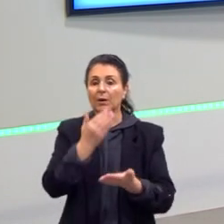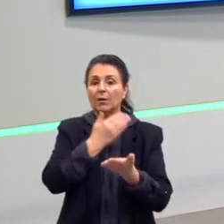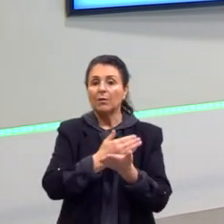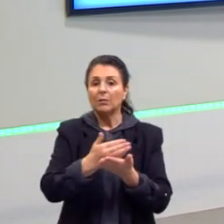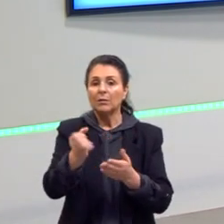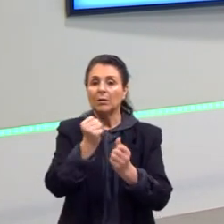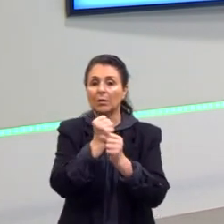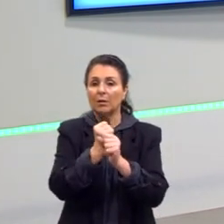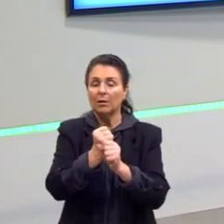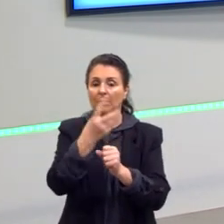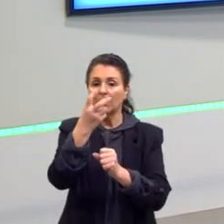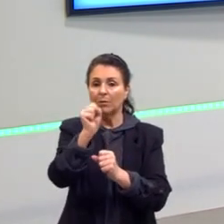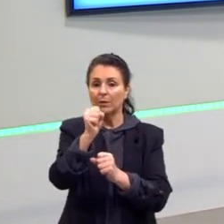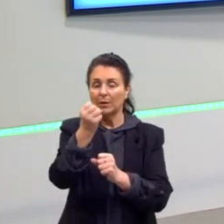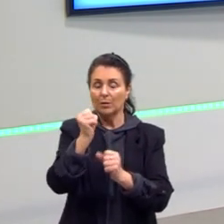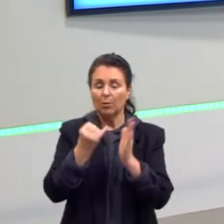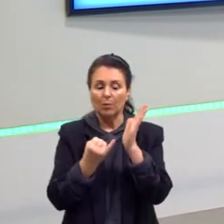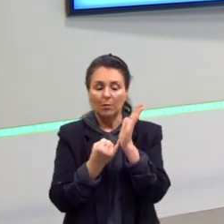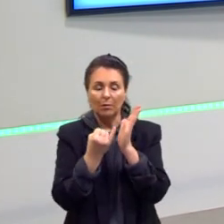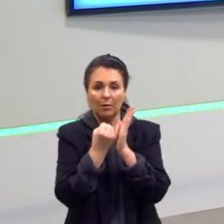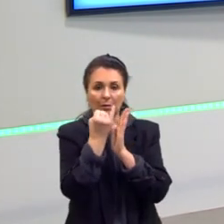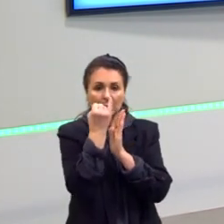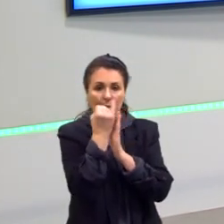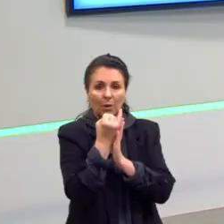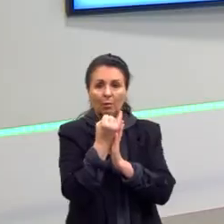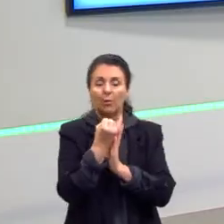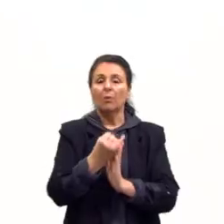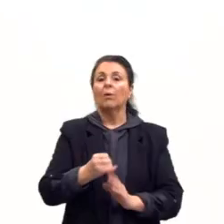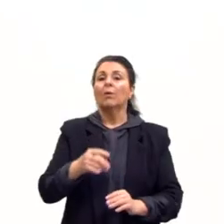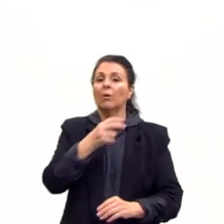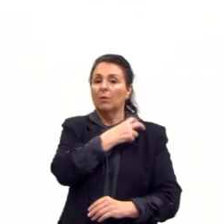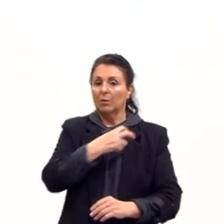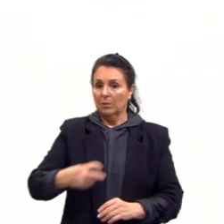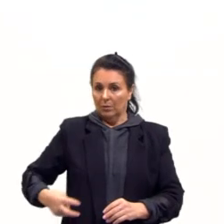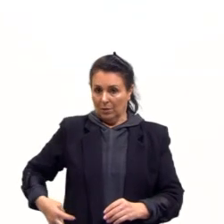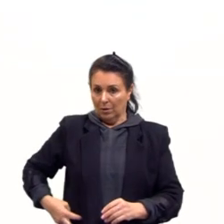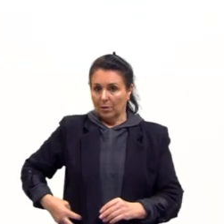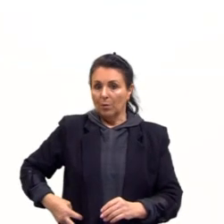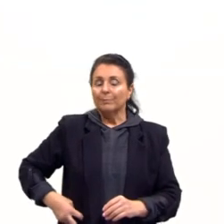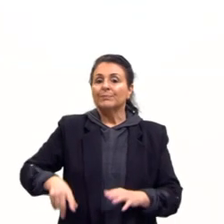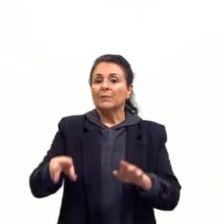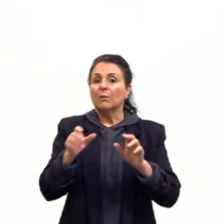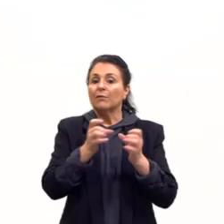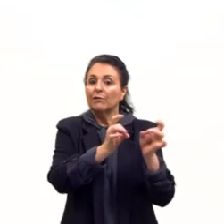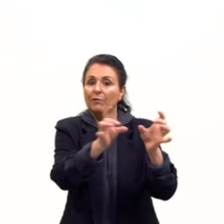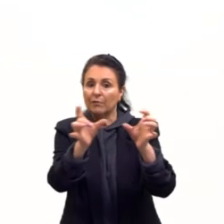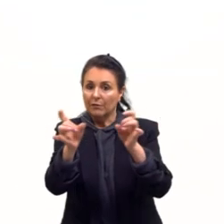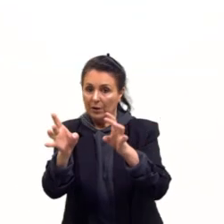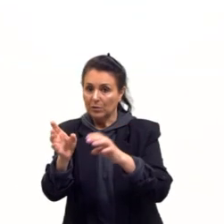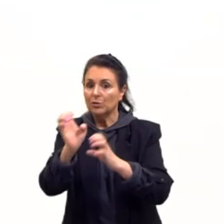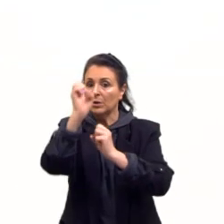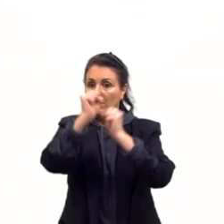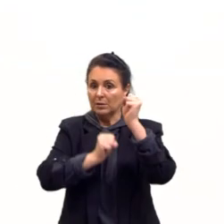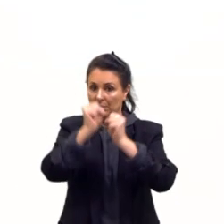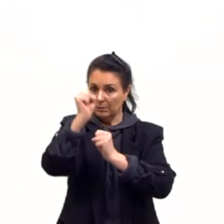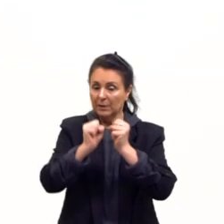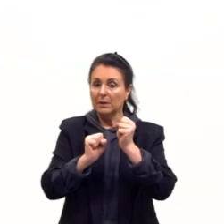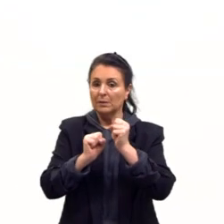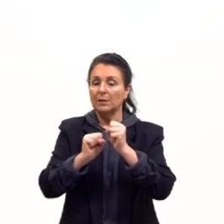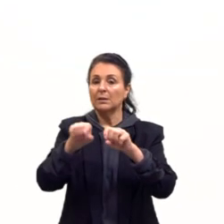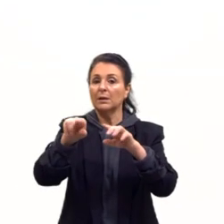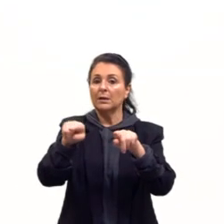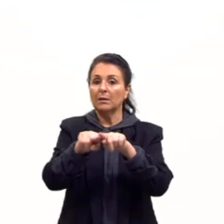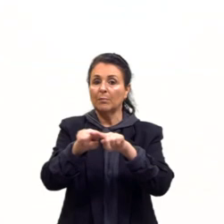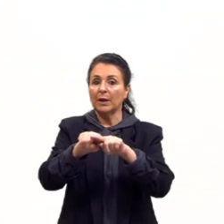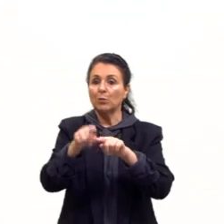85, imperiflação, Collor com a privatização e o confisco da poupança, lembra disso, e aí a partir do Itamar que nós temos a,